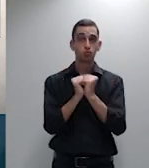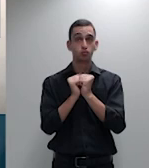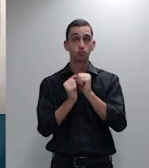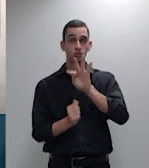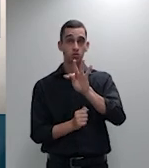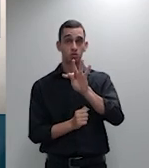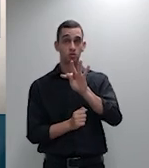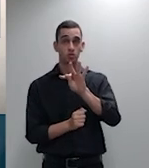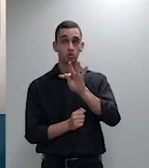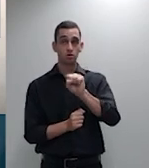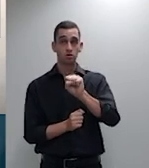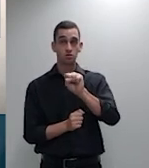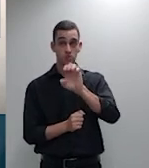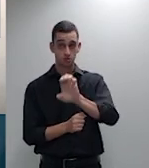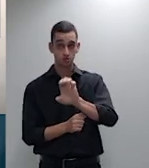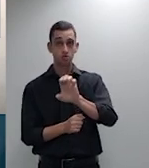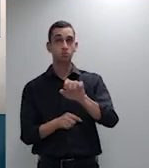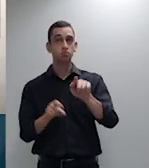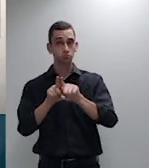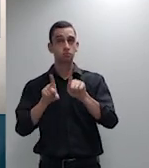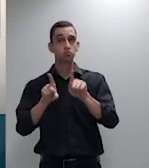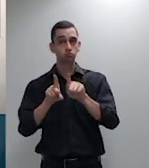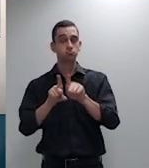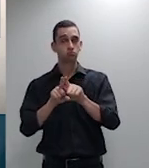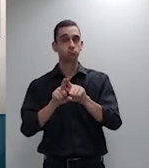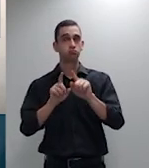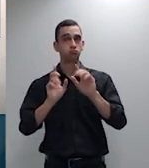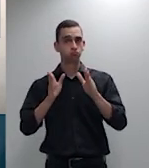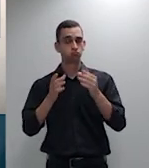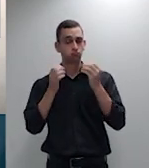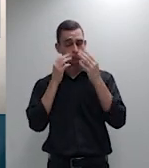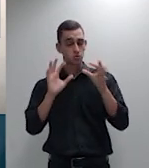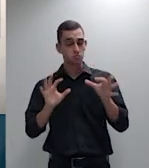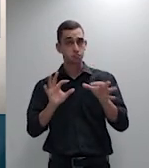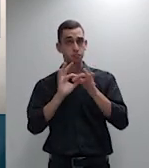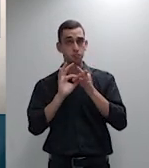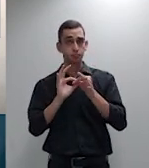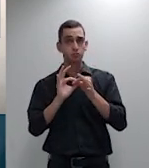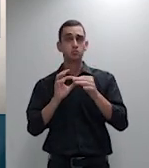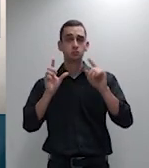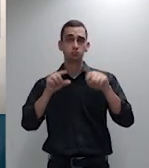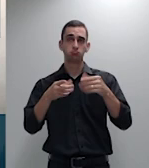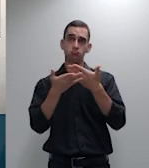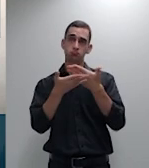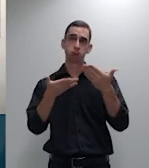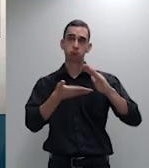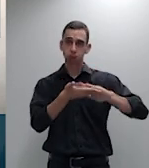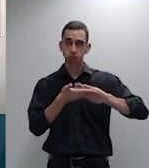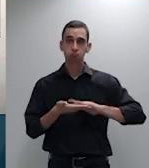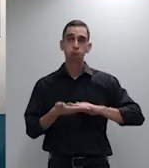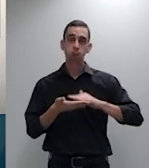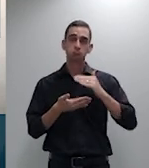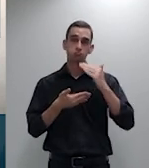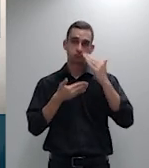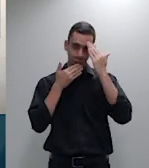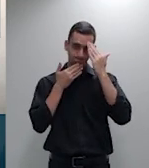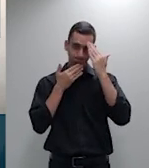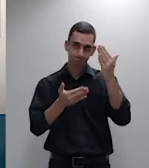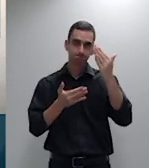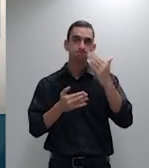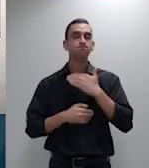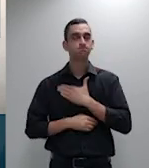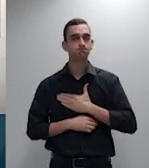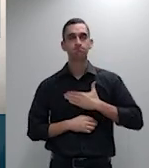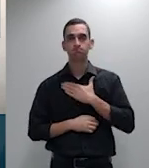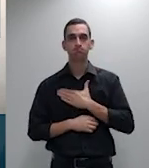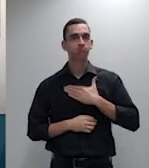tenha sido objeto de registro pelos colegas. me deixa muito orgulhoso.